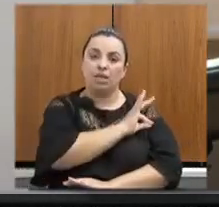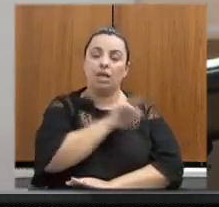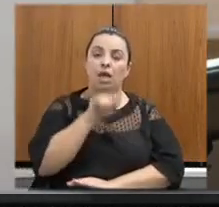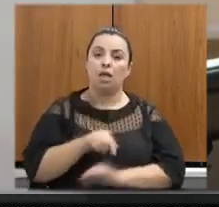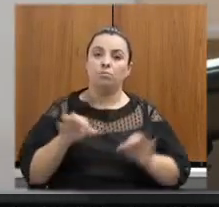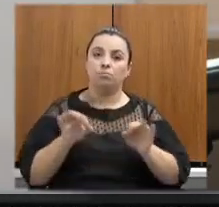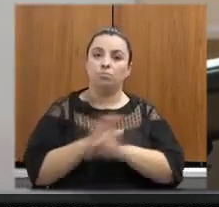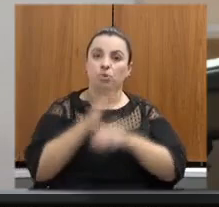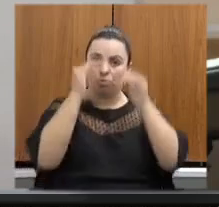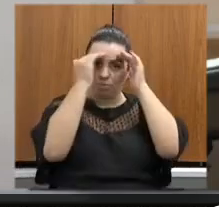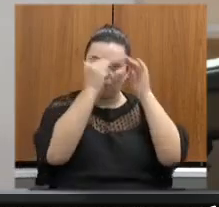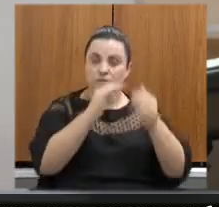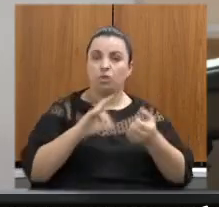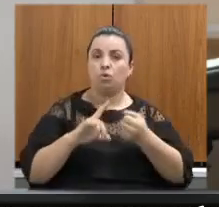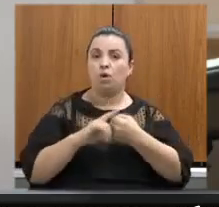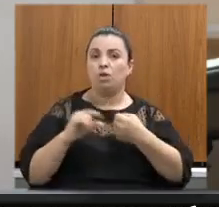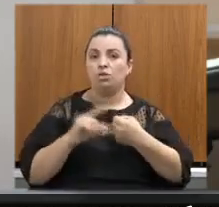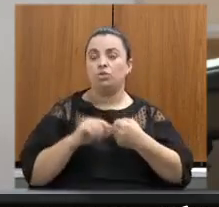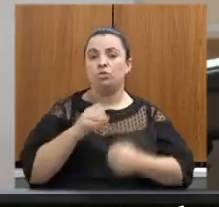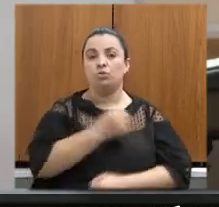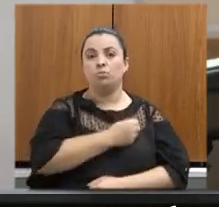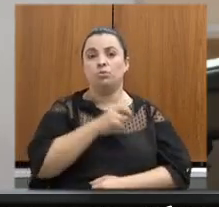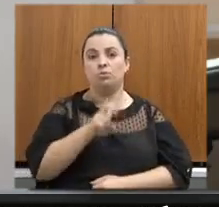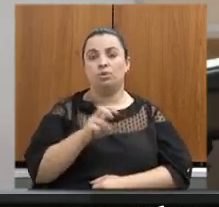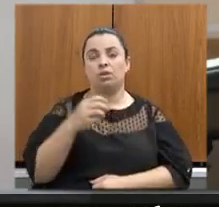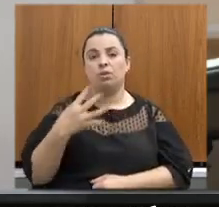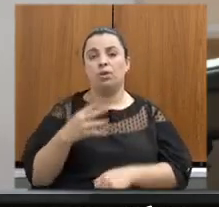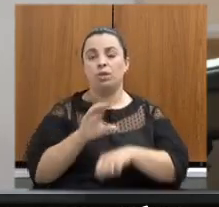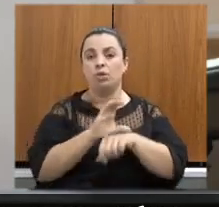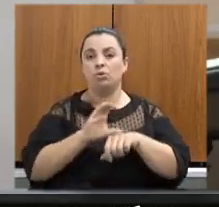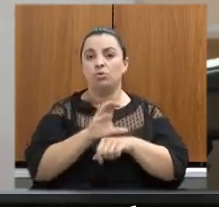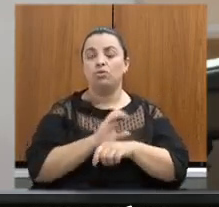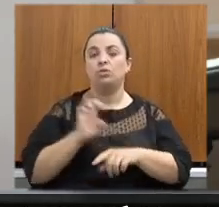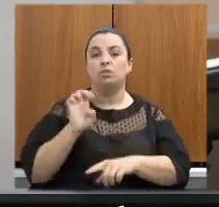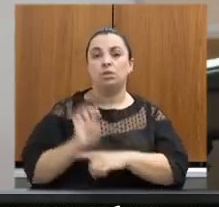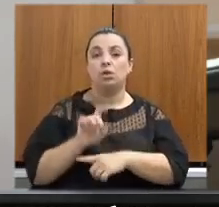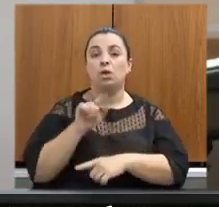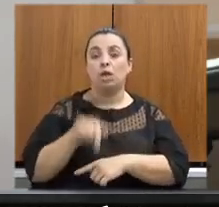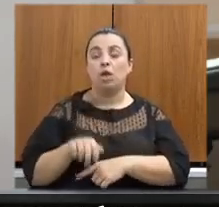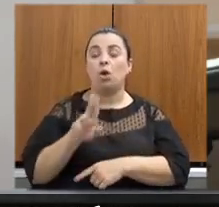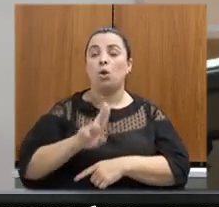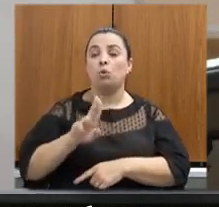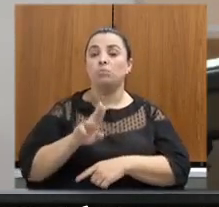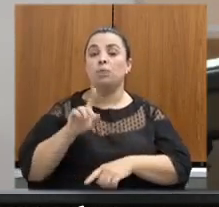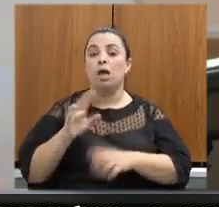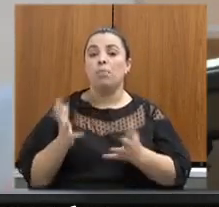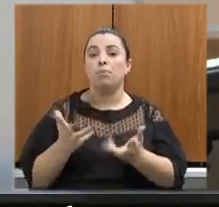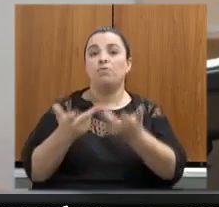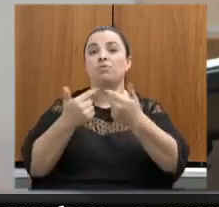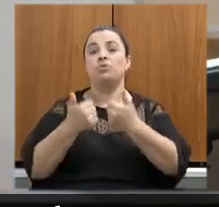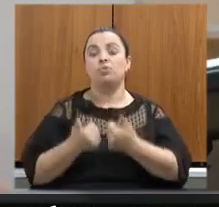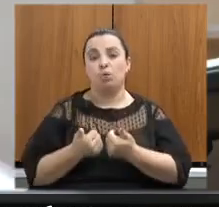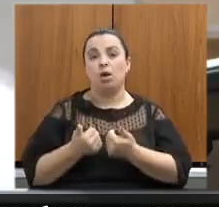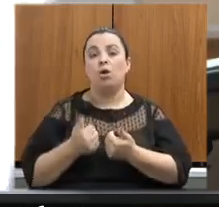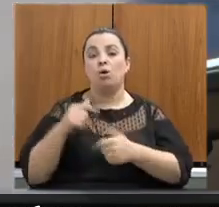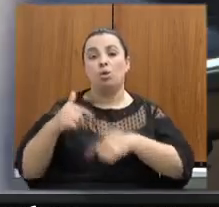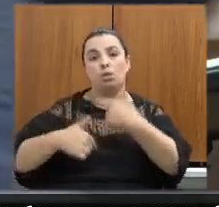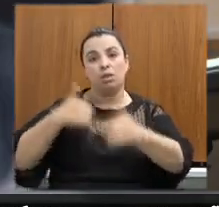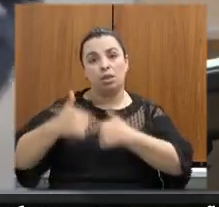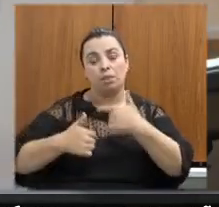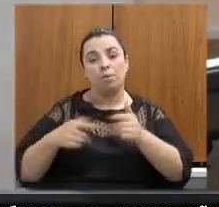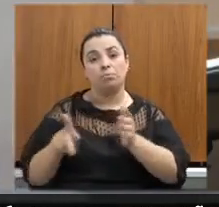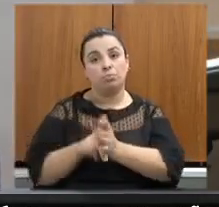no artigo 54 da Constituição Estadual como instrumento que visa aprofundar o exercício do dever do Parlamento de fiscalizar as ações